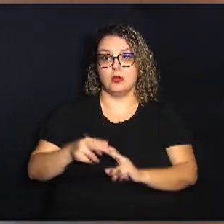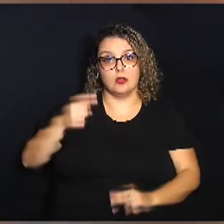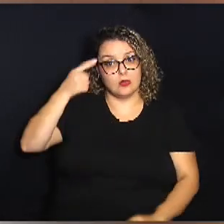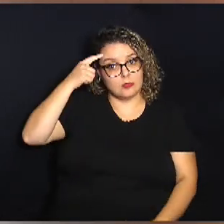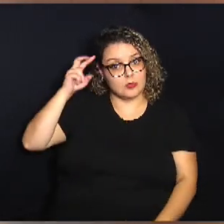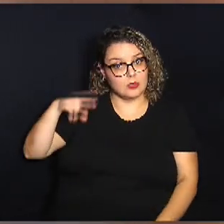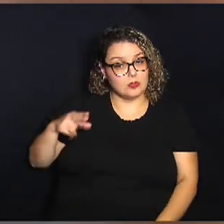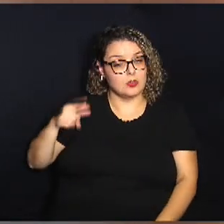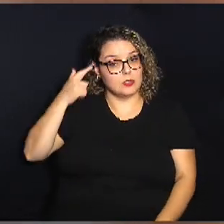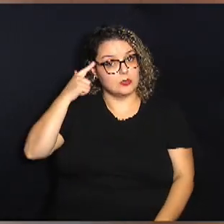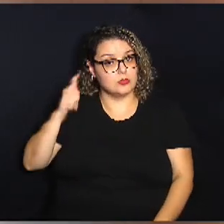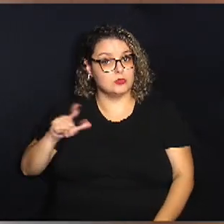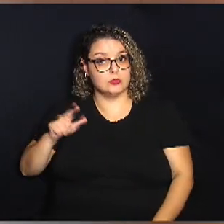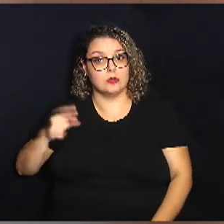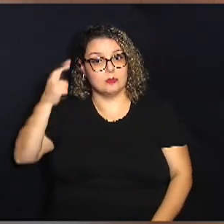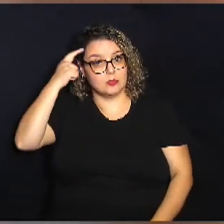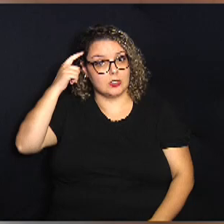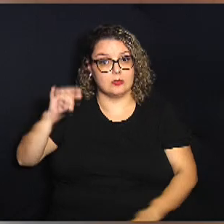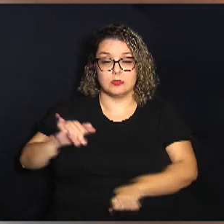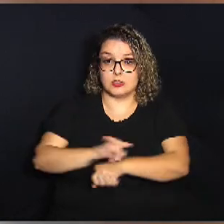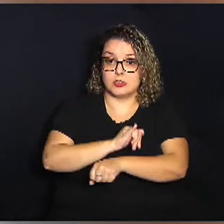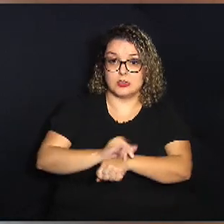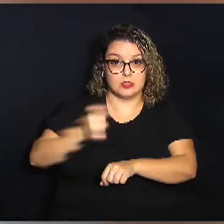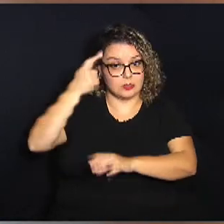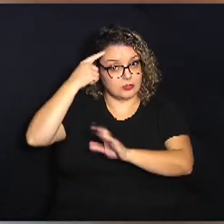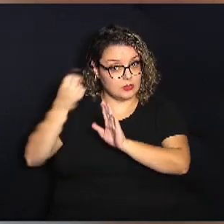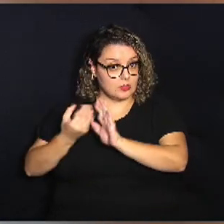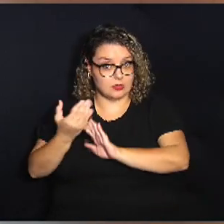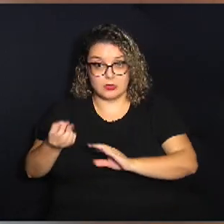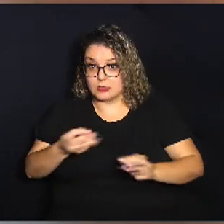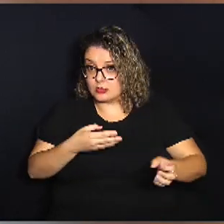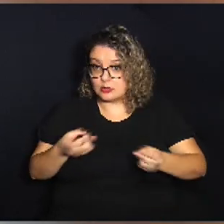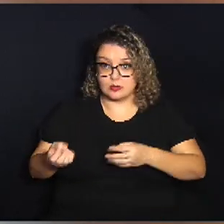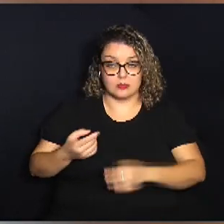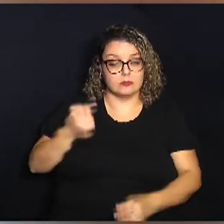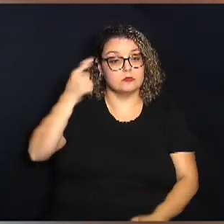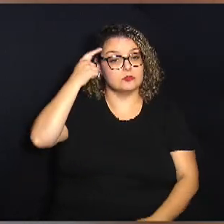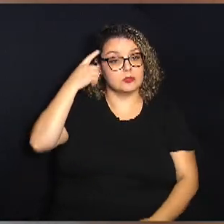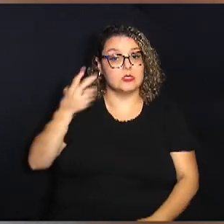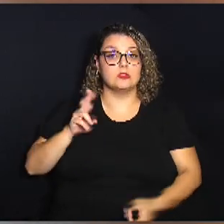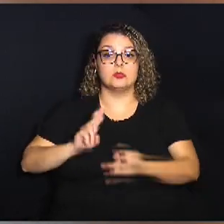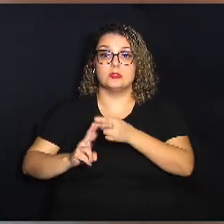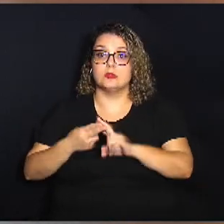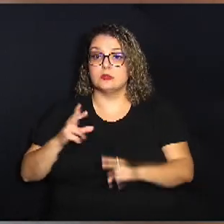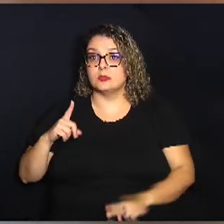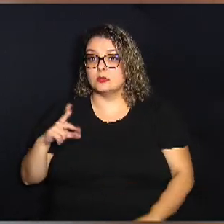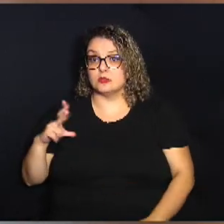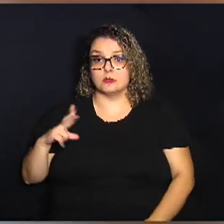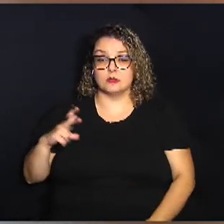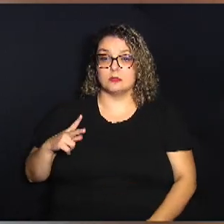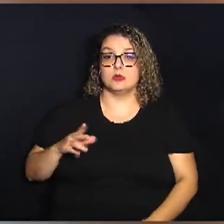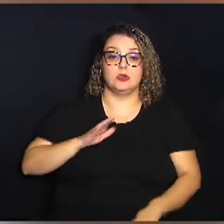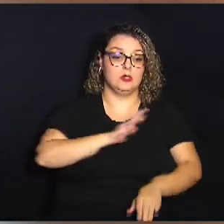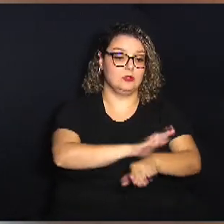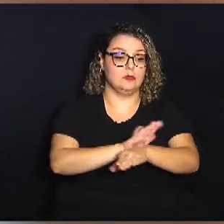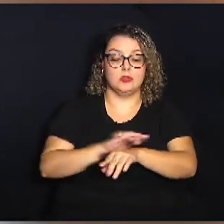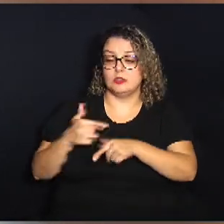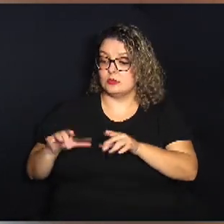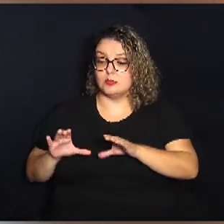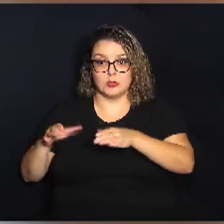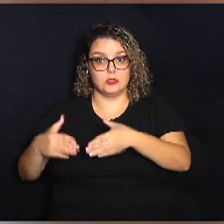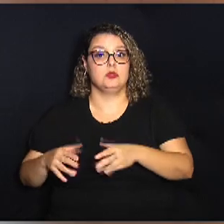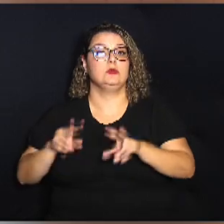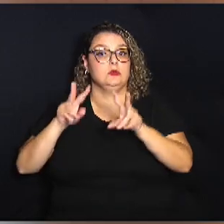lógico pensamento estratégico a criatividade a inovação pensando nas habilidades pessoais a cooperação trabalho em equipe são